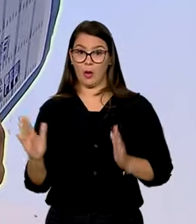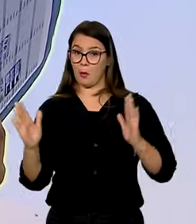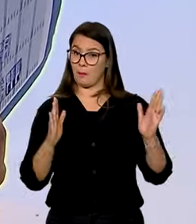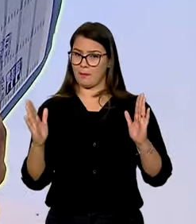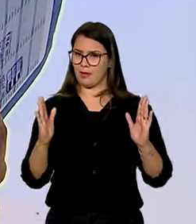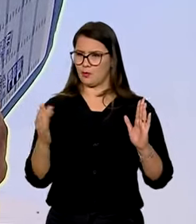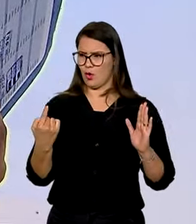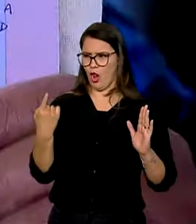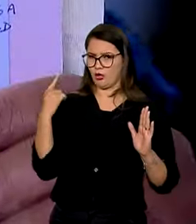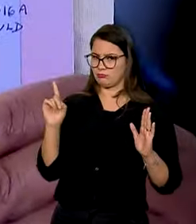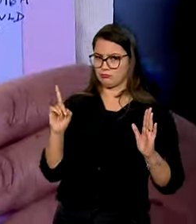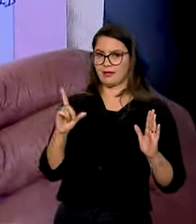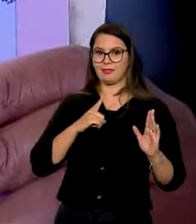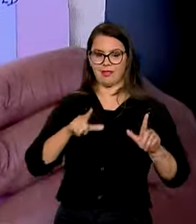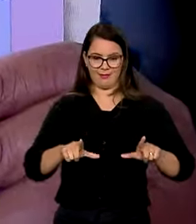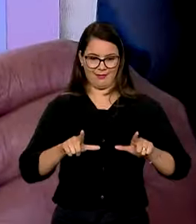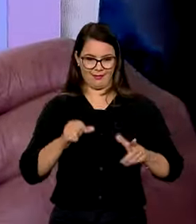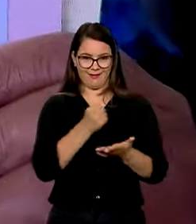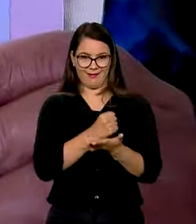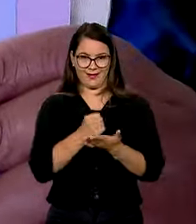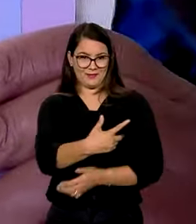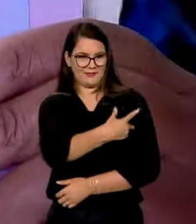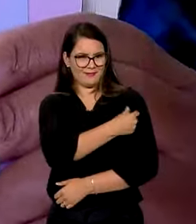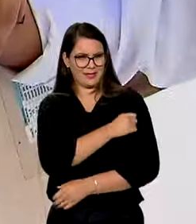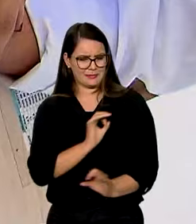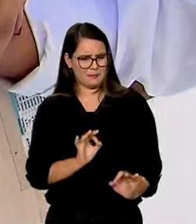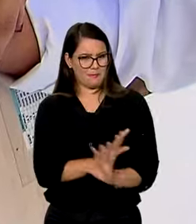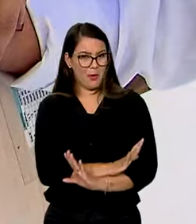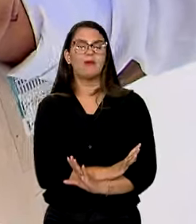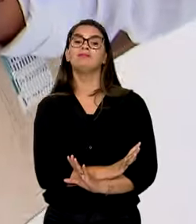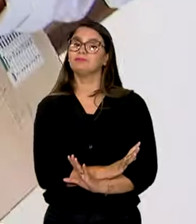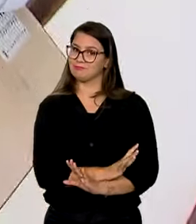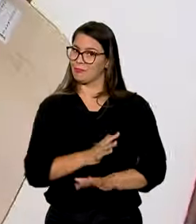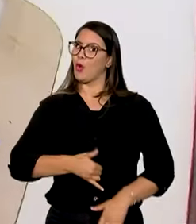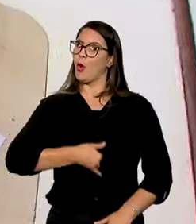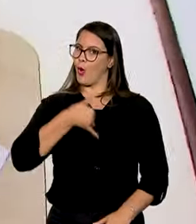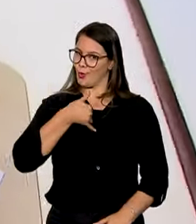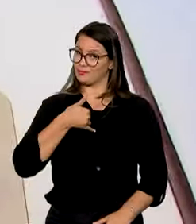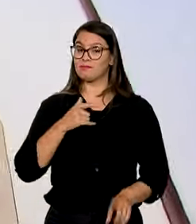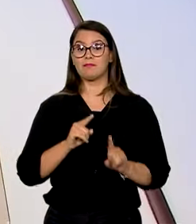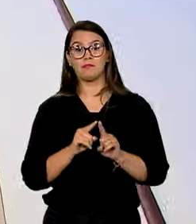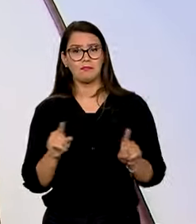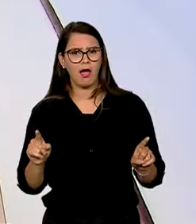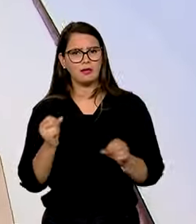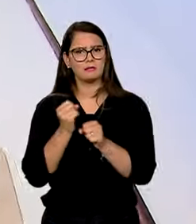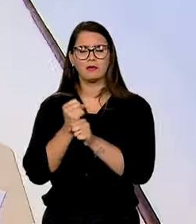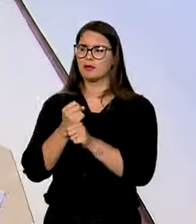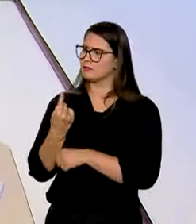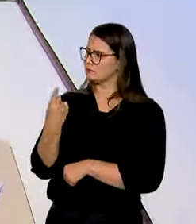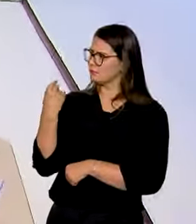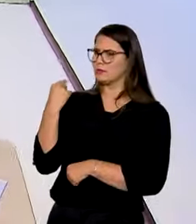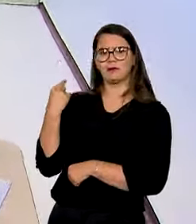não muito distante, ter um cartão de vacinas todo preenchido era motivo de orgulho. Mas nos últimos anos,